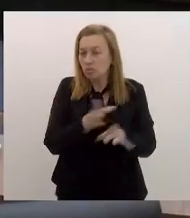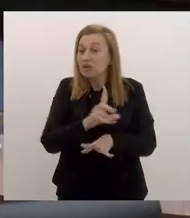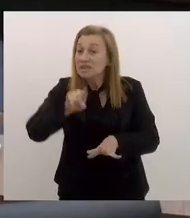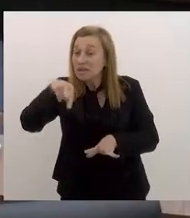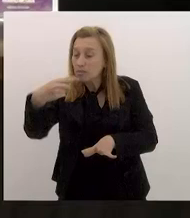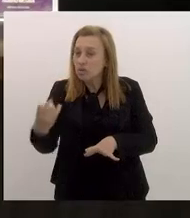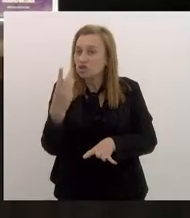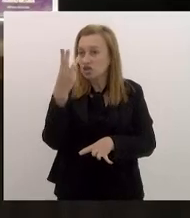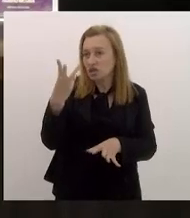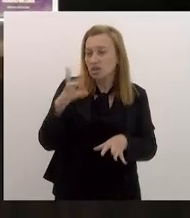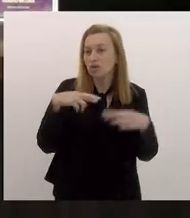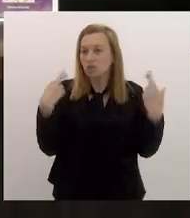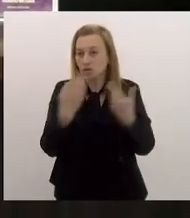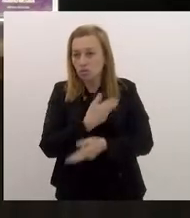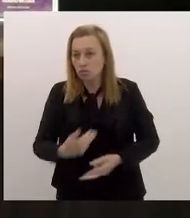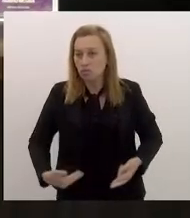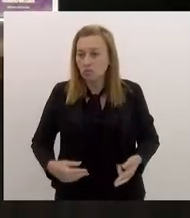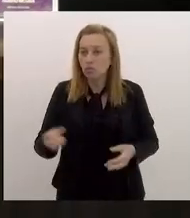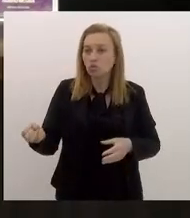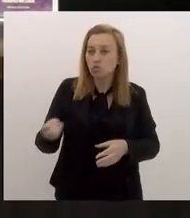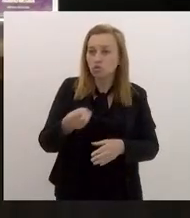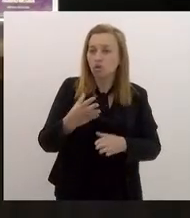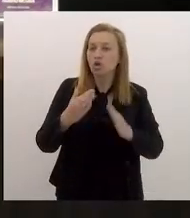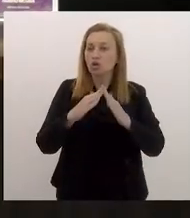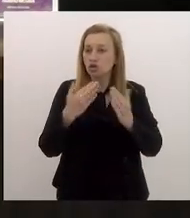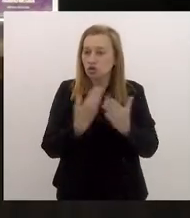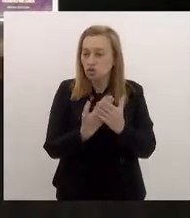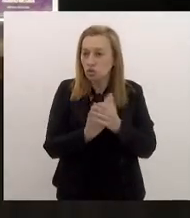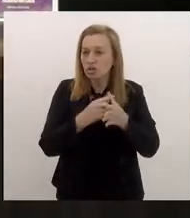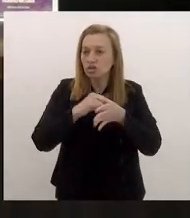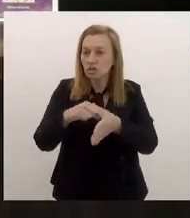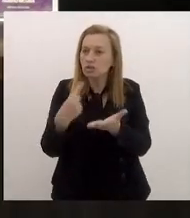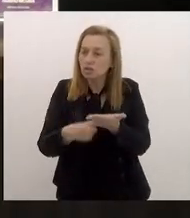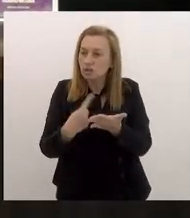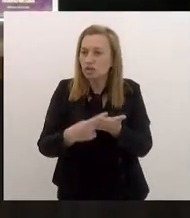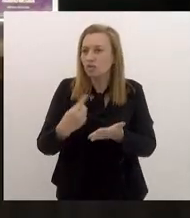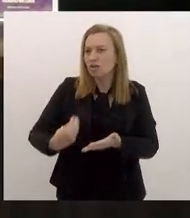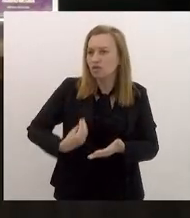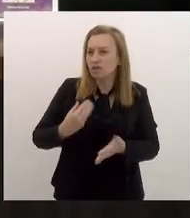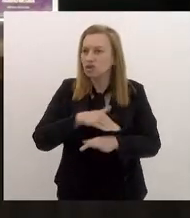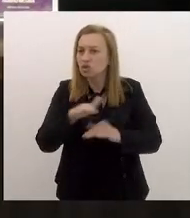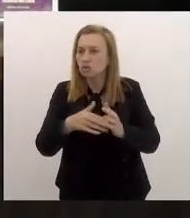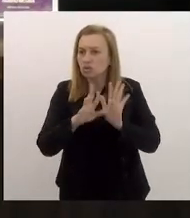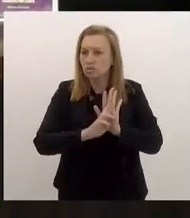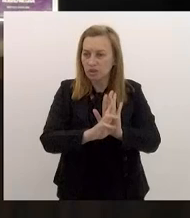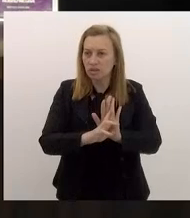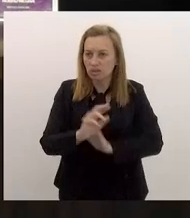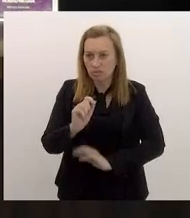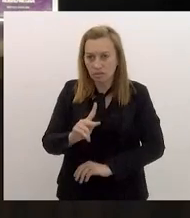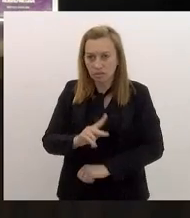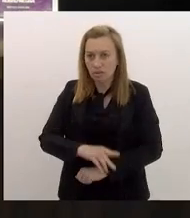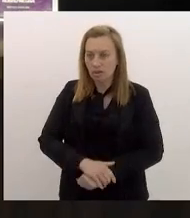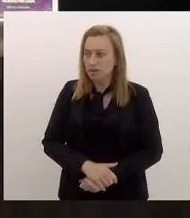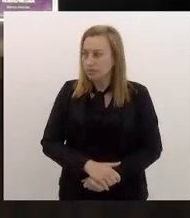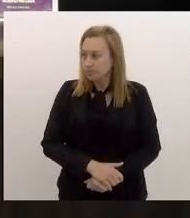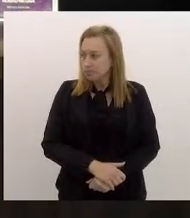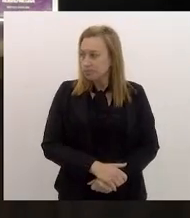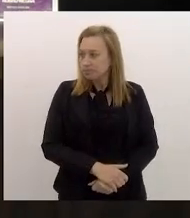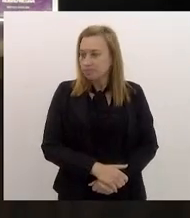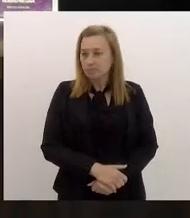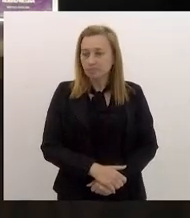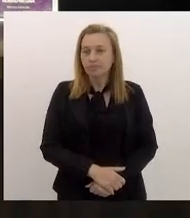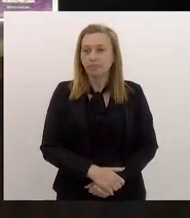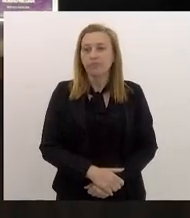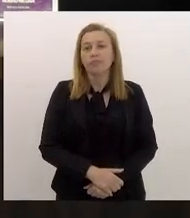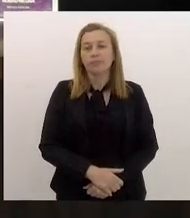das três audiências, um novo colégio de líderes, onde nós vamos contar com a participação de todos os representantes. Nós vamos fazer um